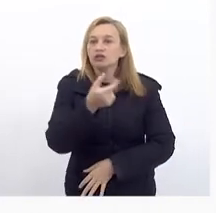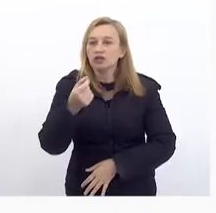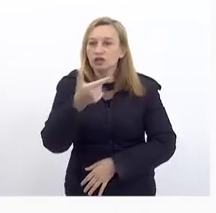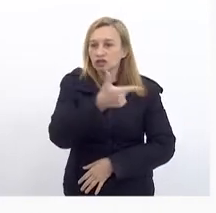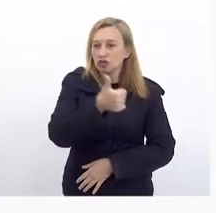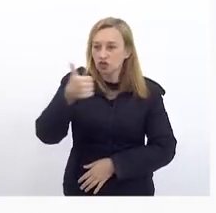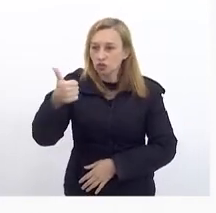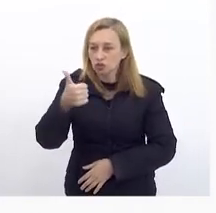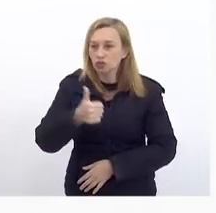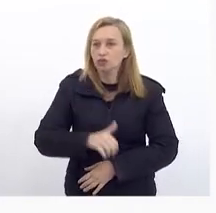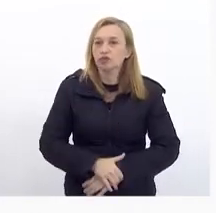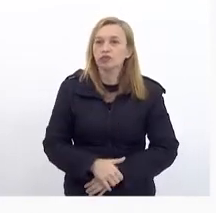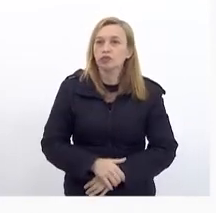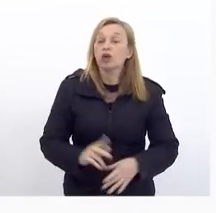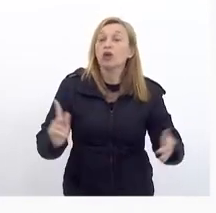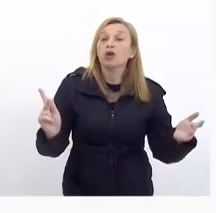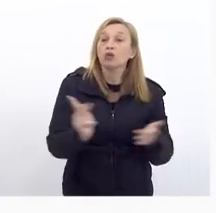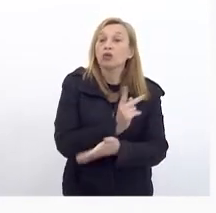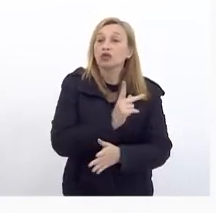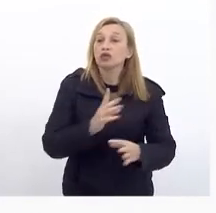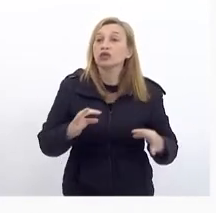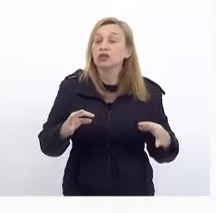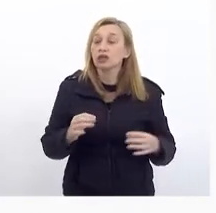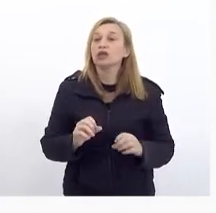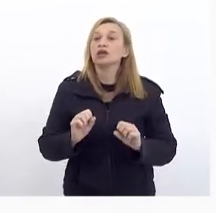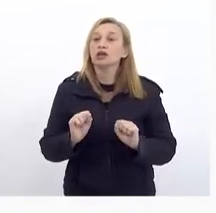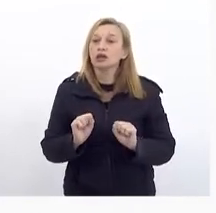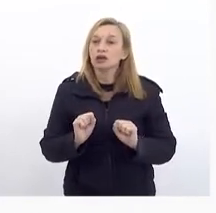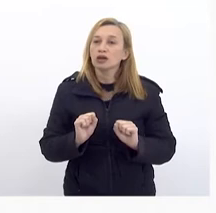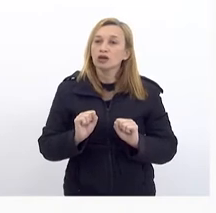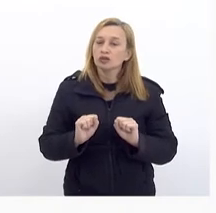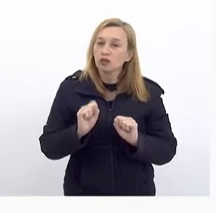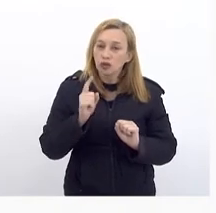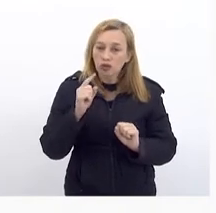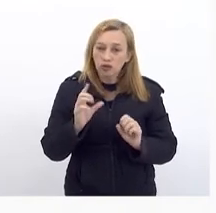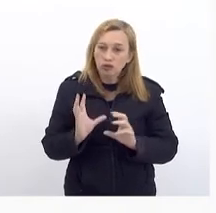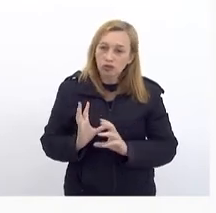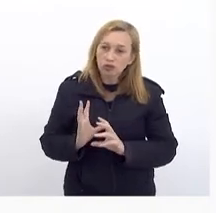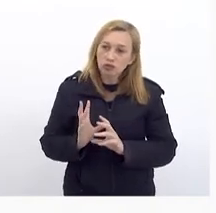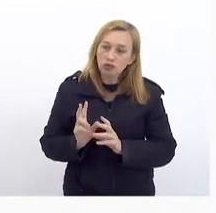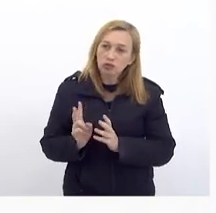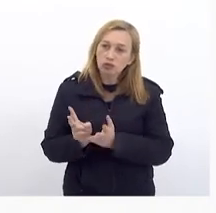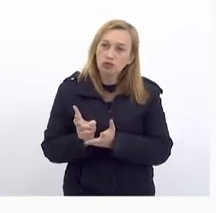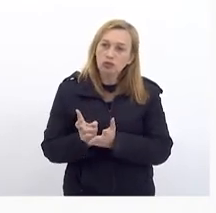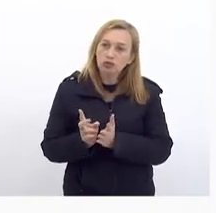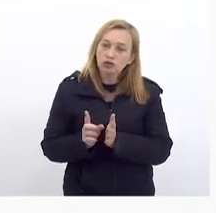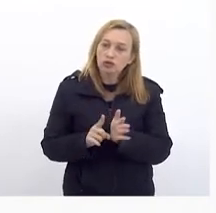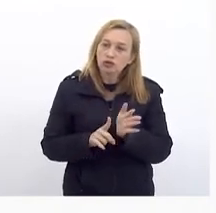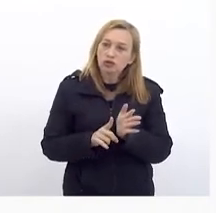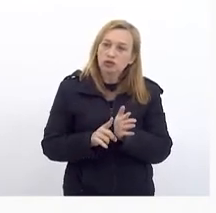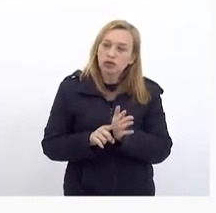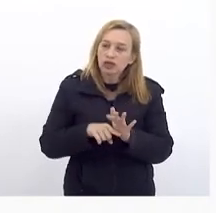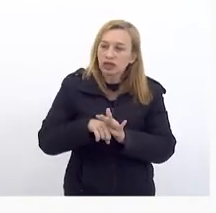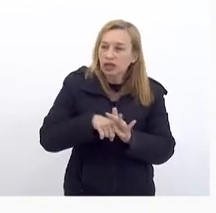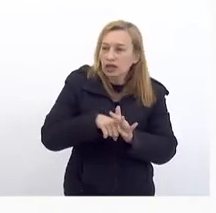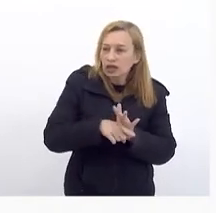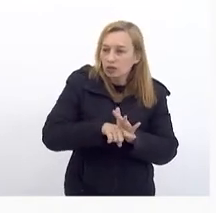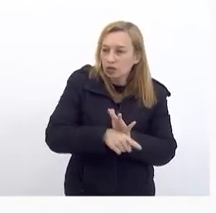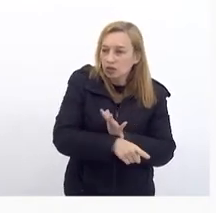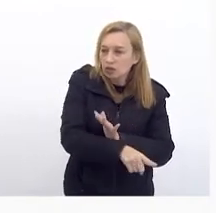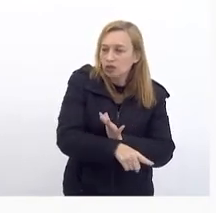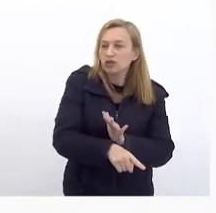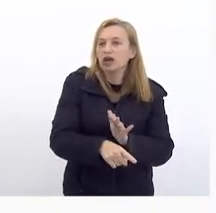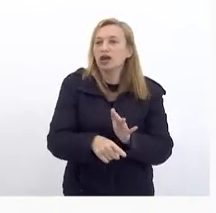Ao acontecer Isso A gente Vai apurar Isso Em março Isso Também Poderá